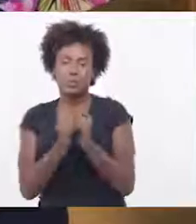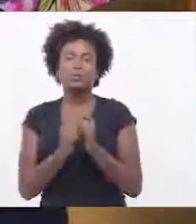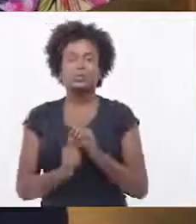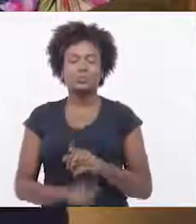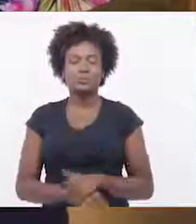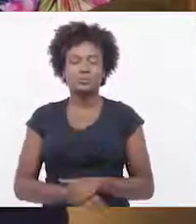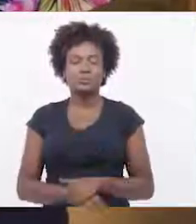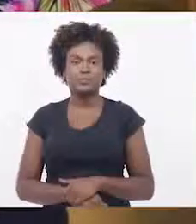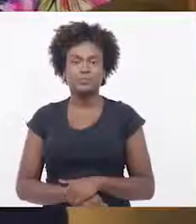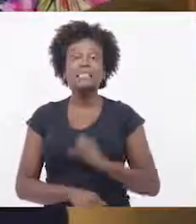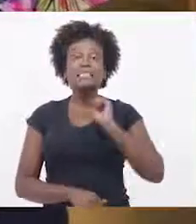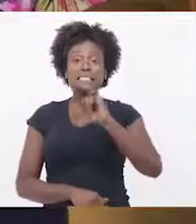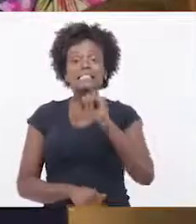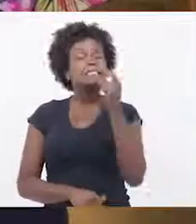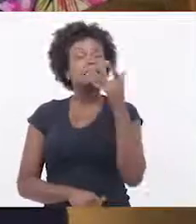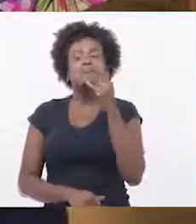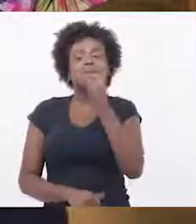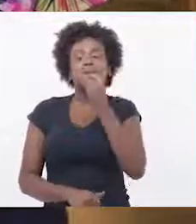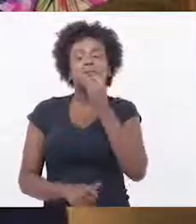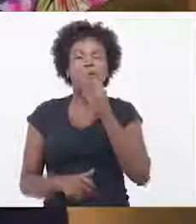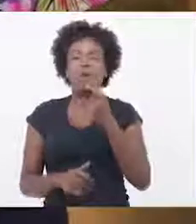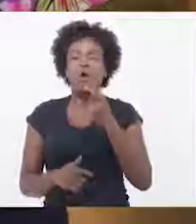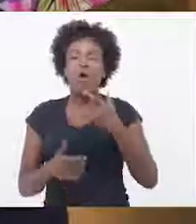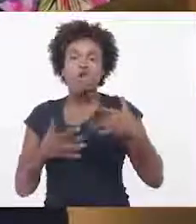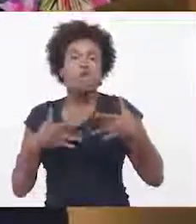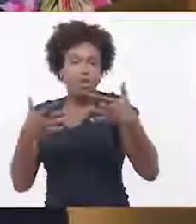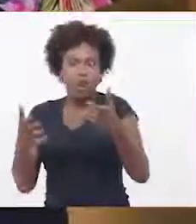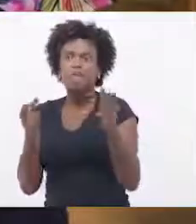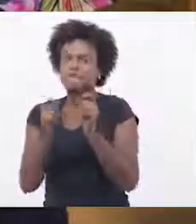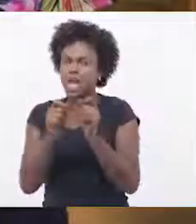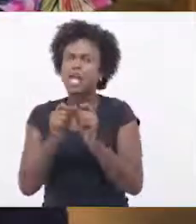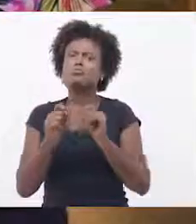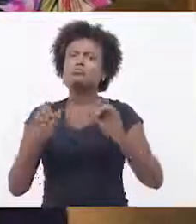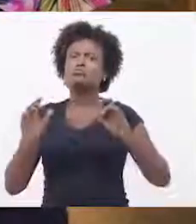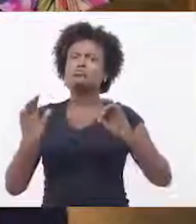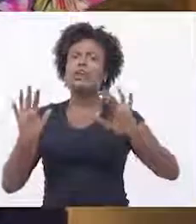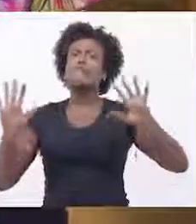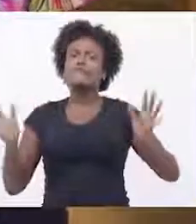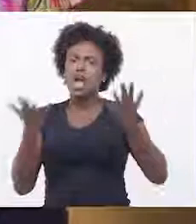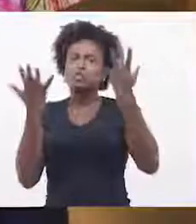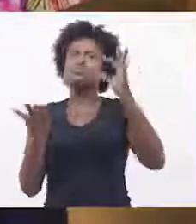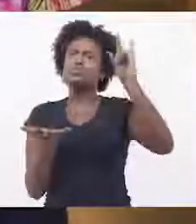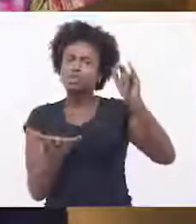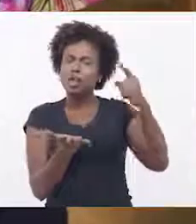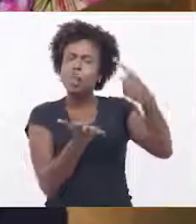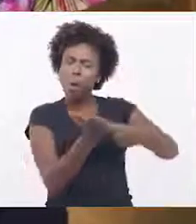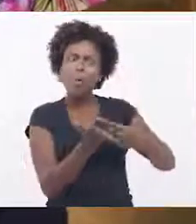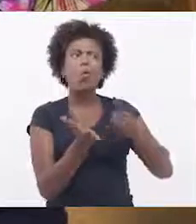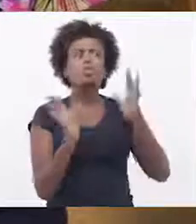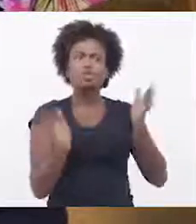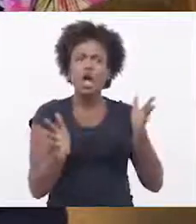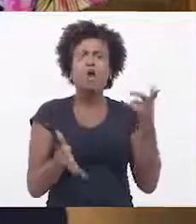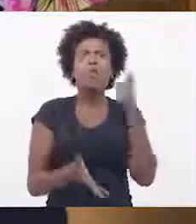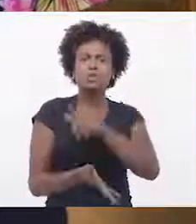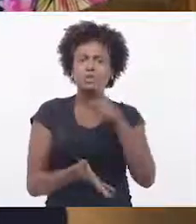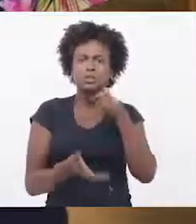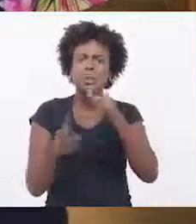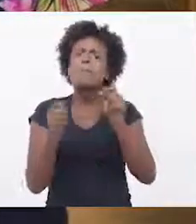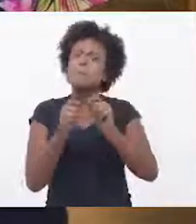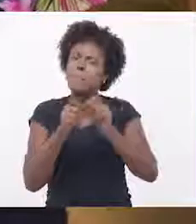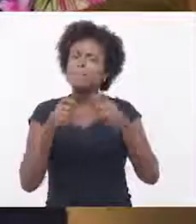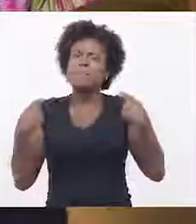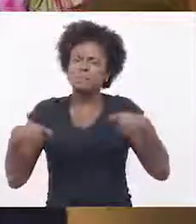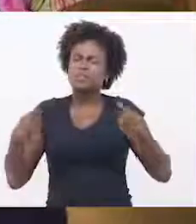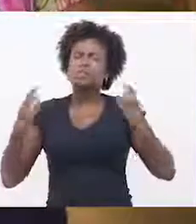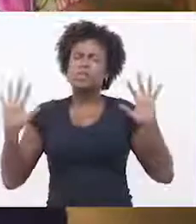campanha com os voluntários para que não se crie um distanciamento entre os voluntários e os coordenadores, mas que os voluntários se sintam parte de toda a construção da